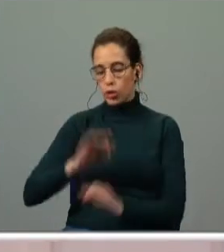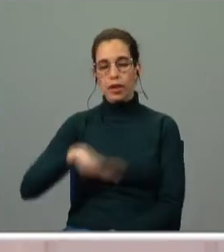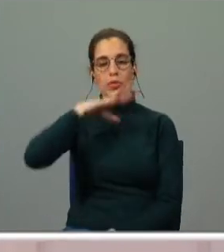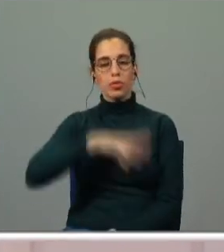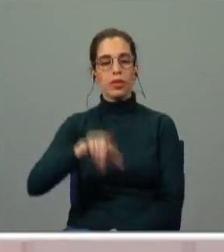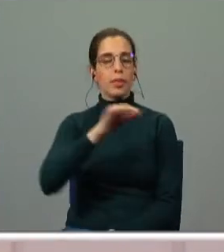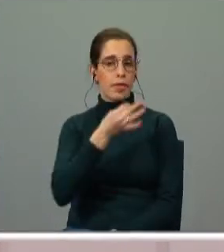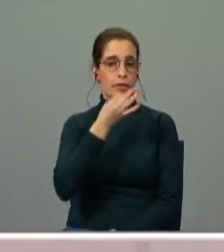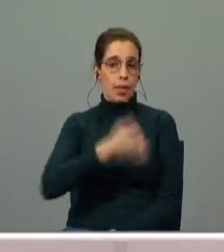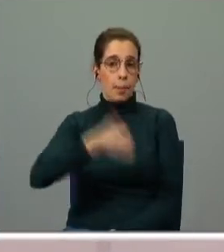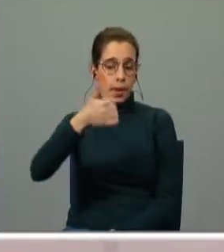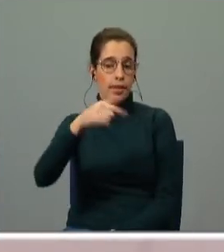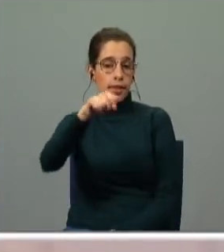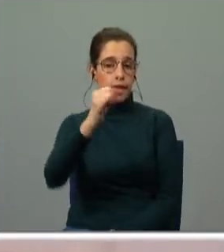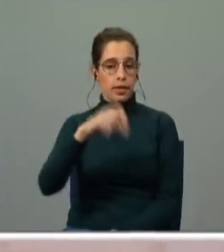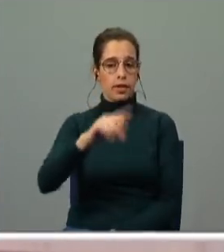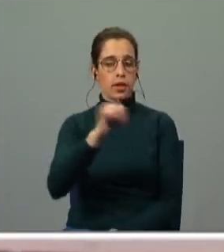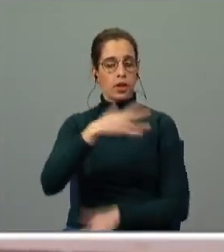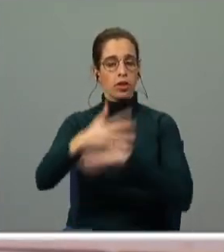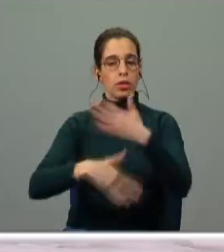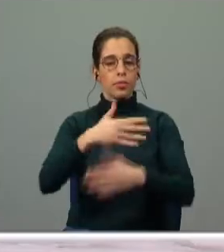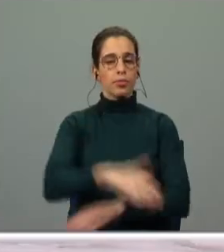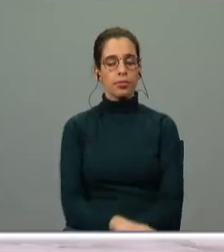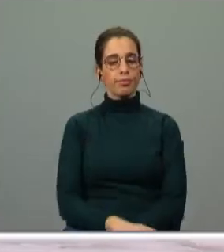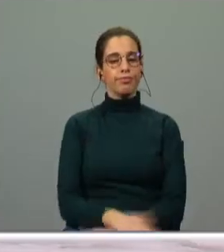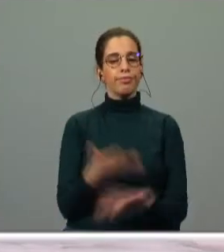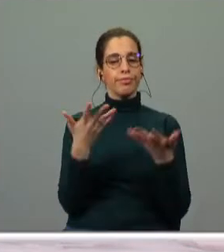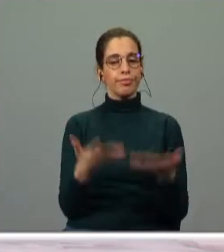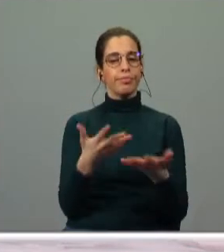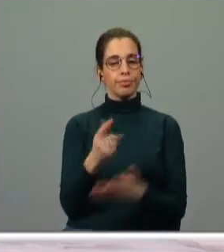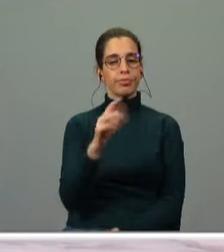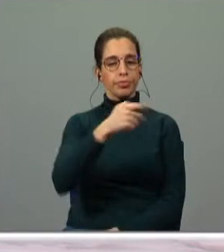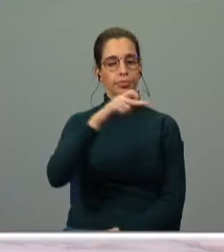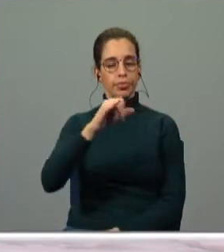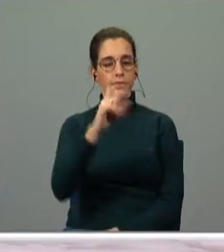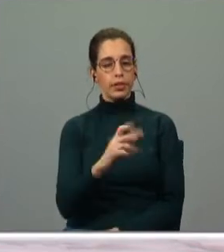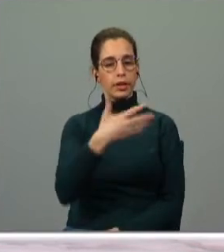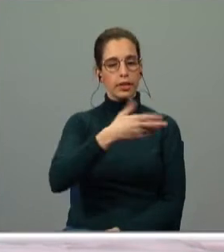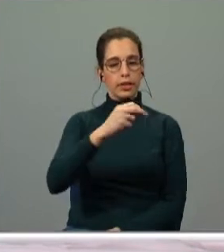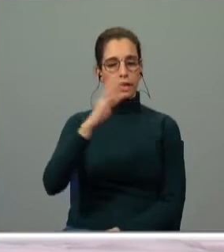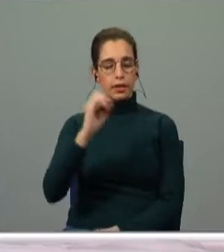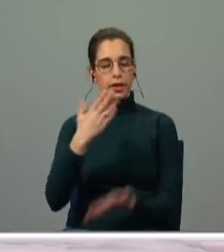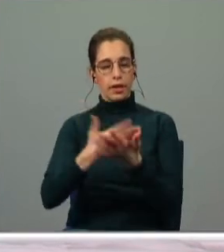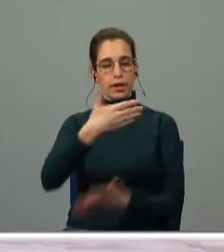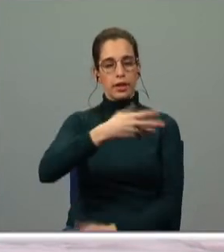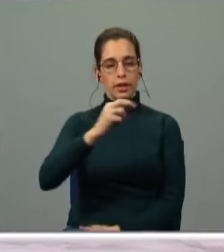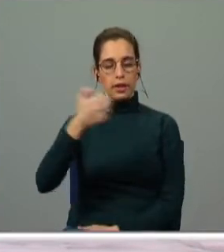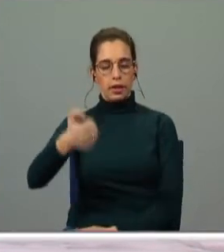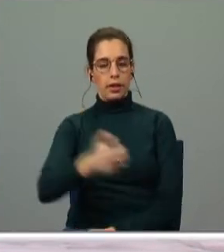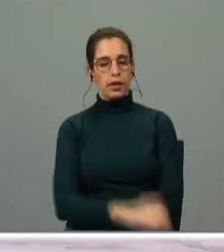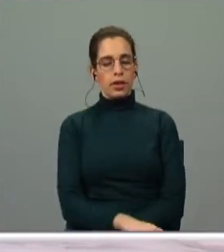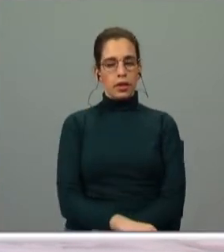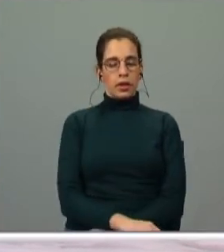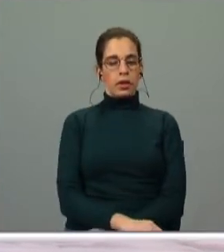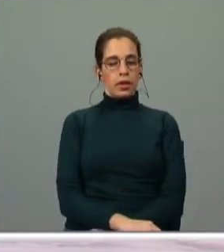muito bem dela não é? avançamos agora instâncias 130 a 135 passamos